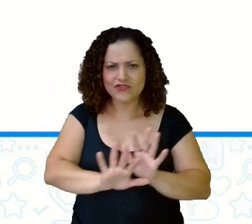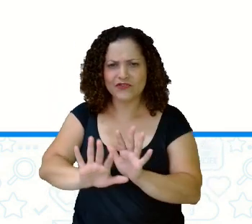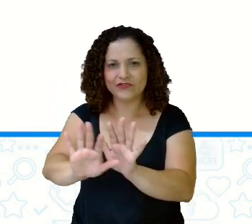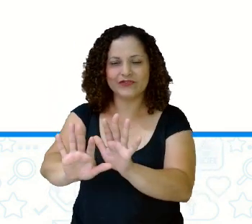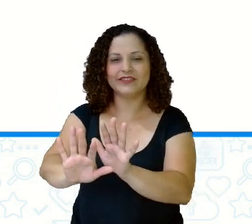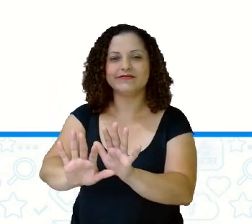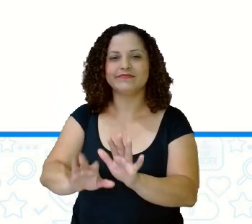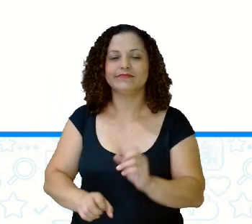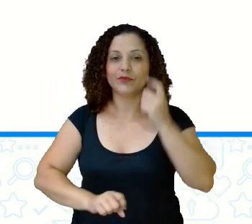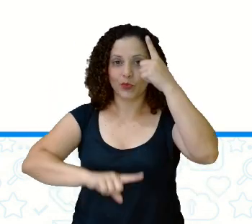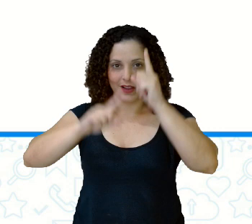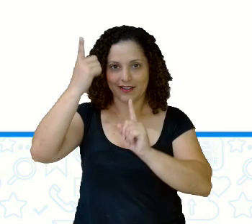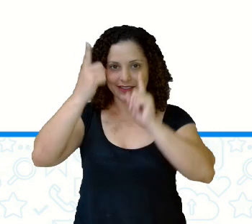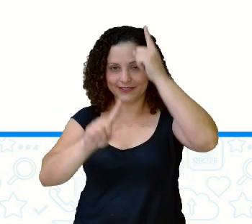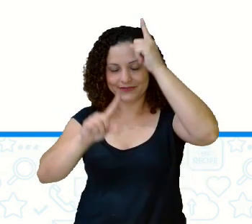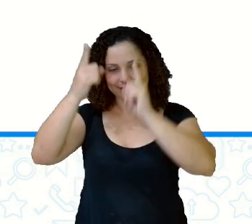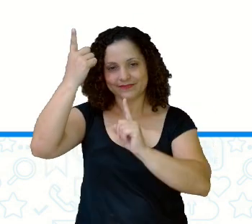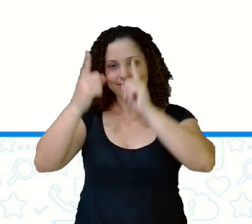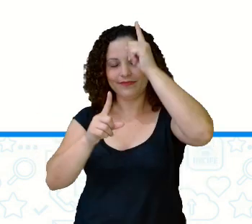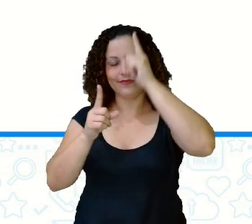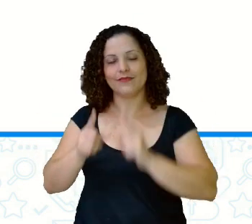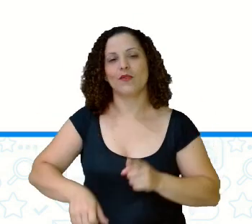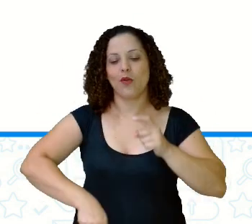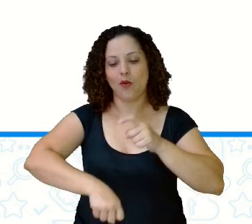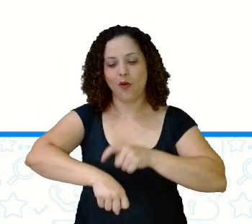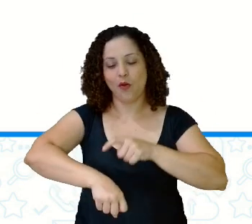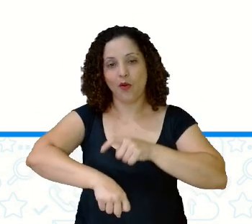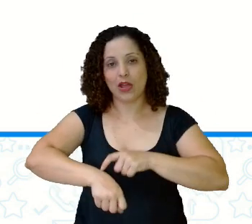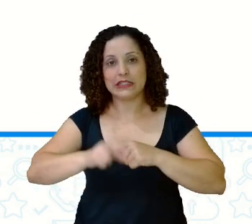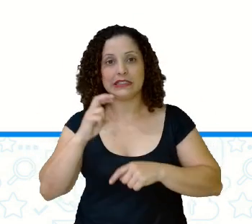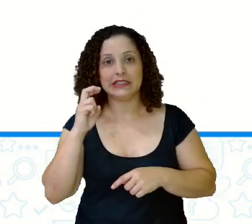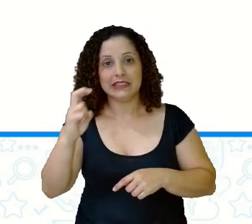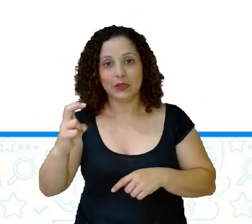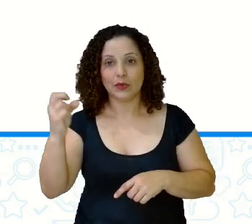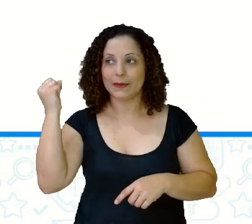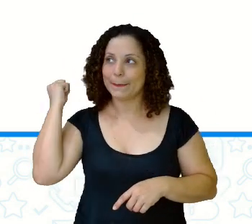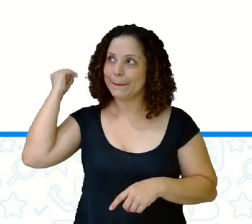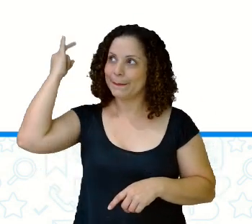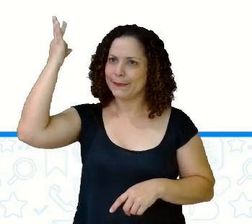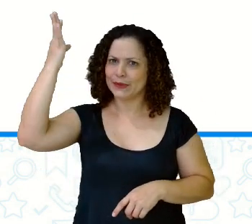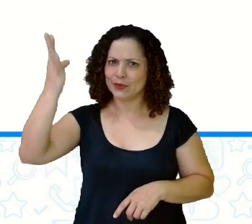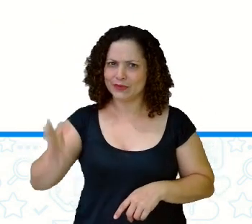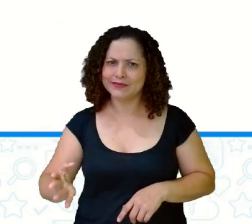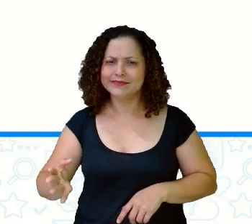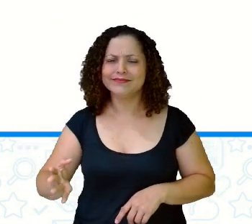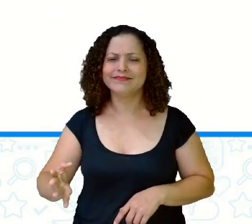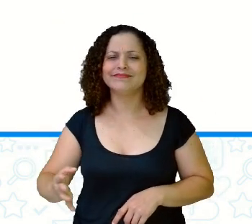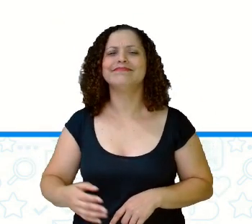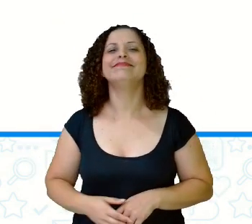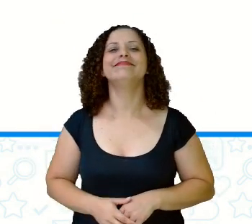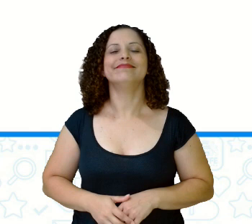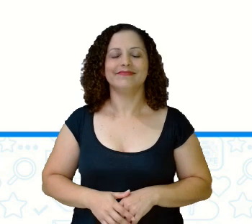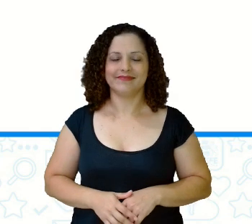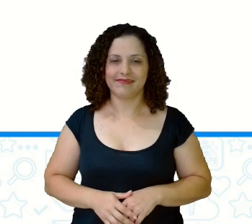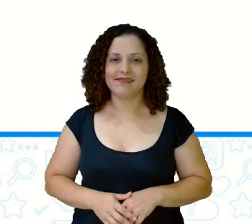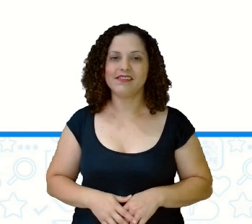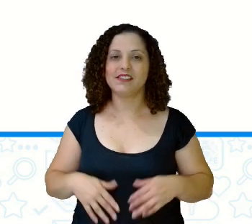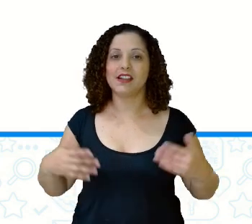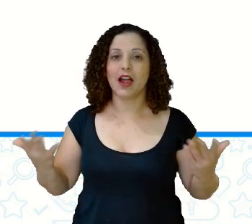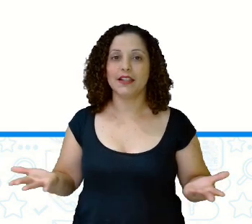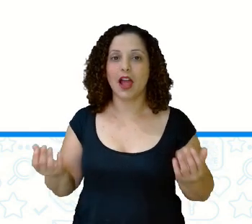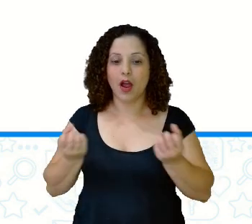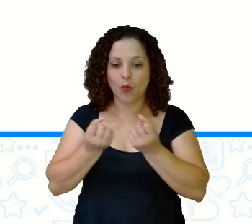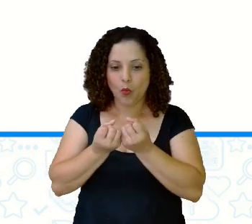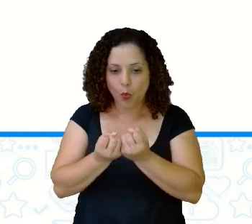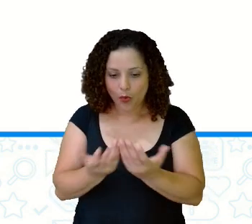Do bloco Ele saiu Às 5 horas Da manhã Por isso que deram Esse nome Galo da madrugada E ele arrastou